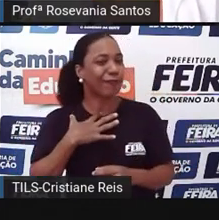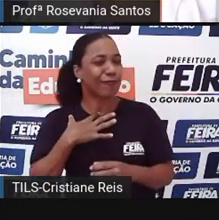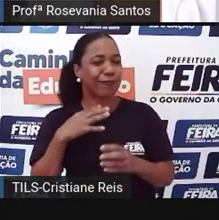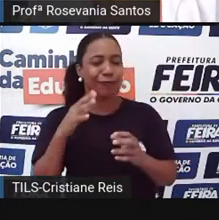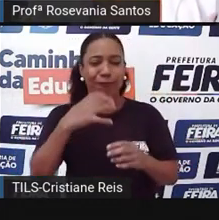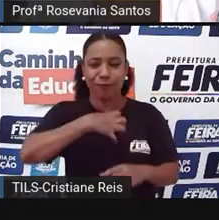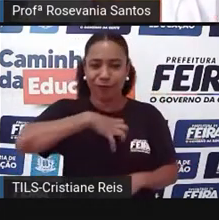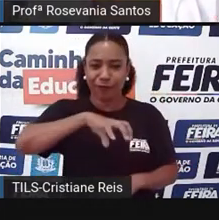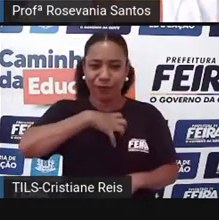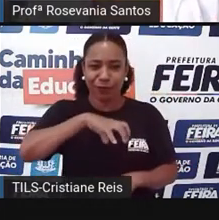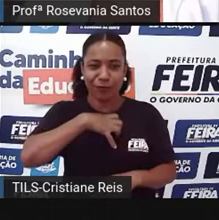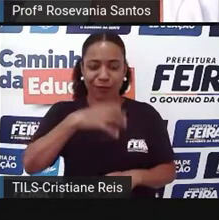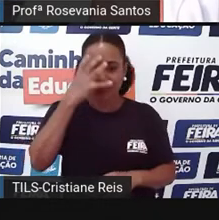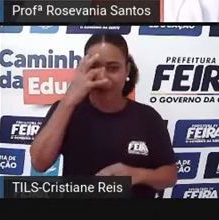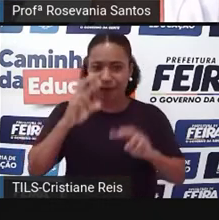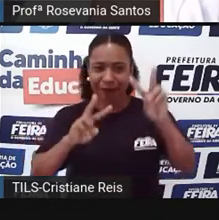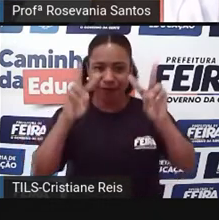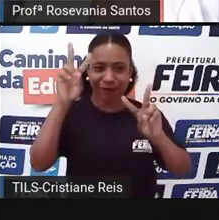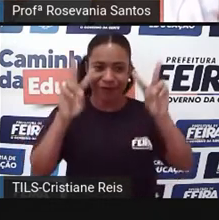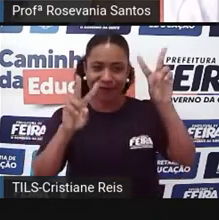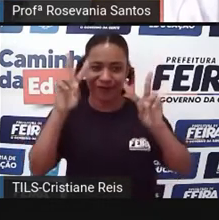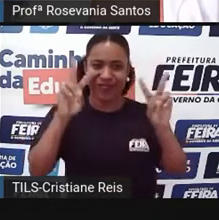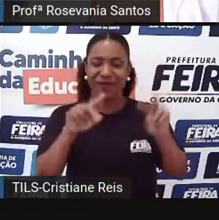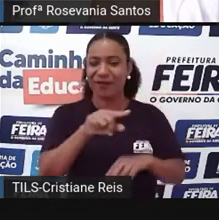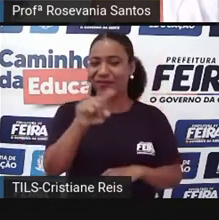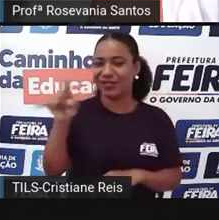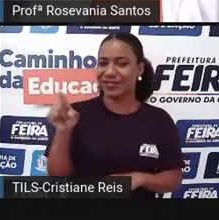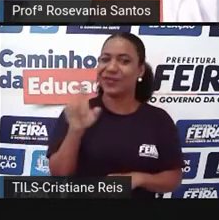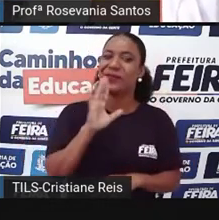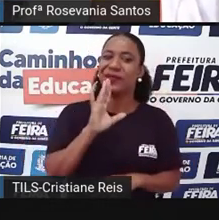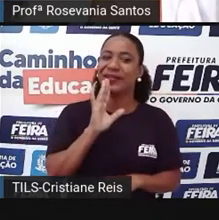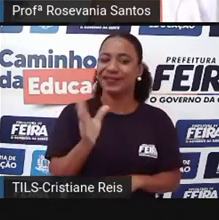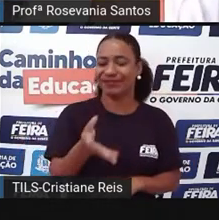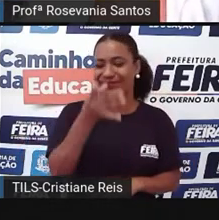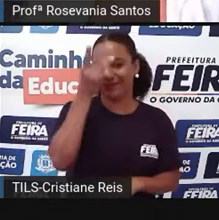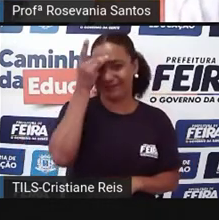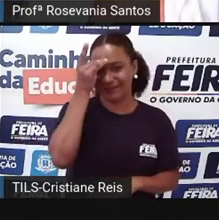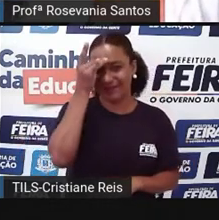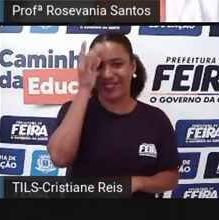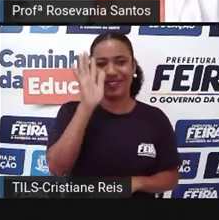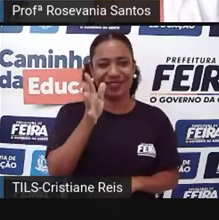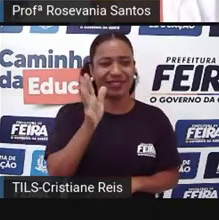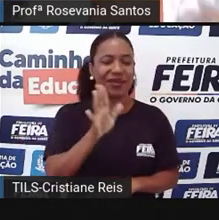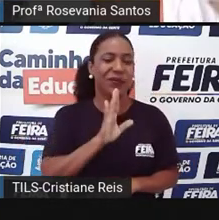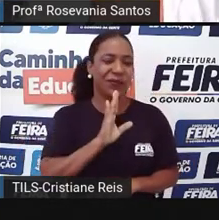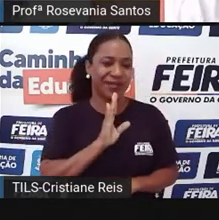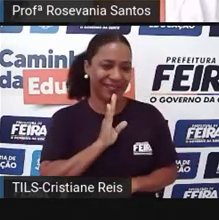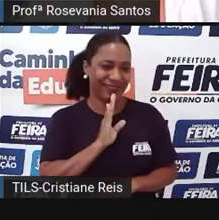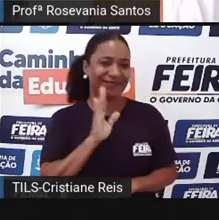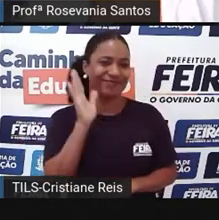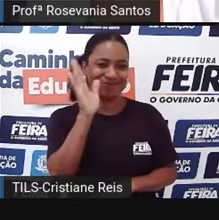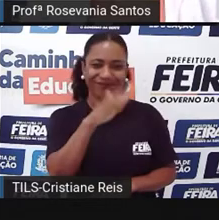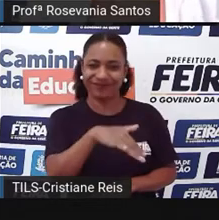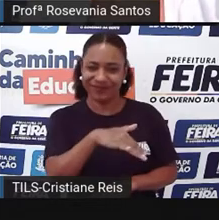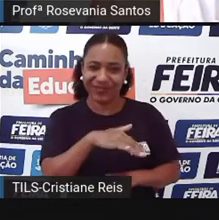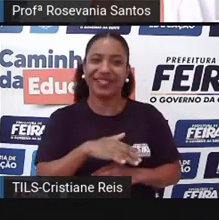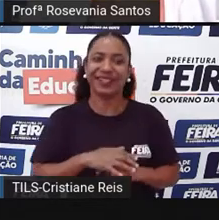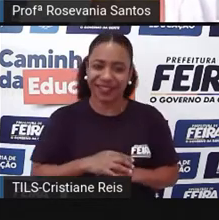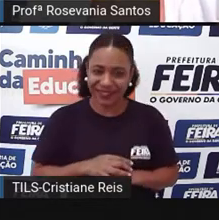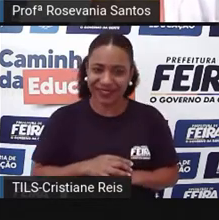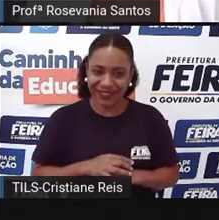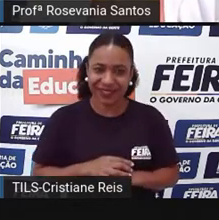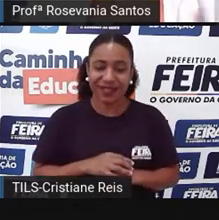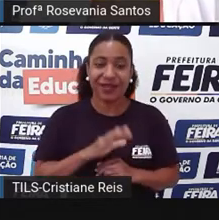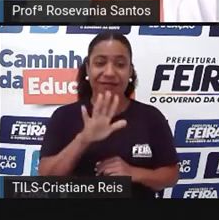lembranças, muitas, bora dizer assim, imagens guardadas na cabecinha de vocês, né, sobre eles tem gente, a maioria, né,